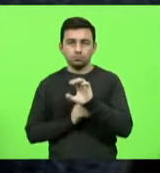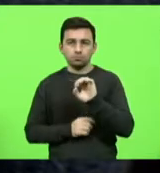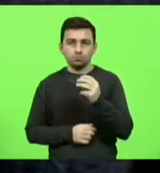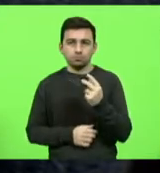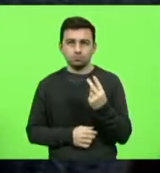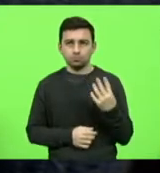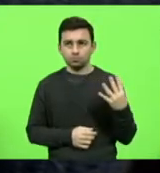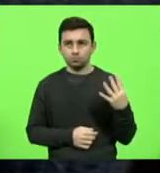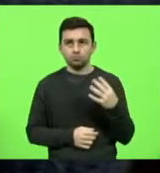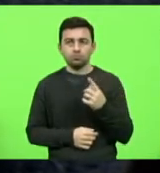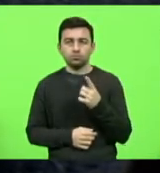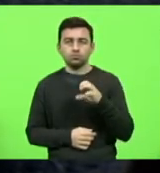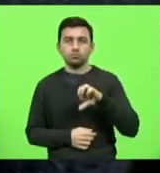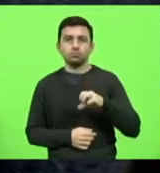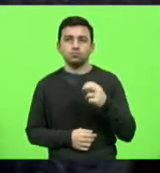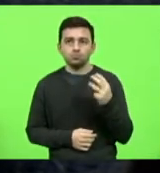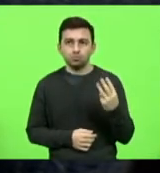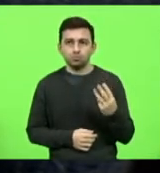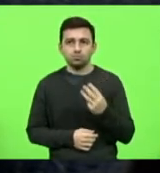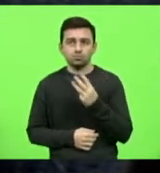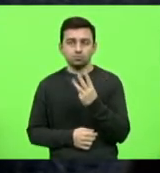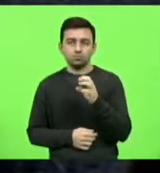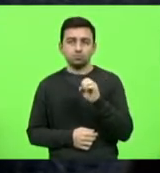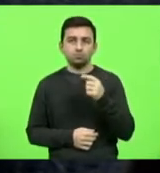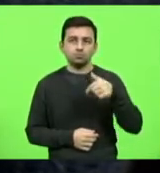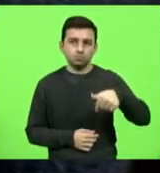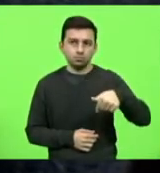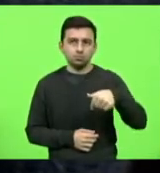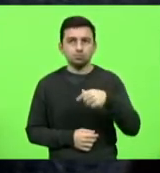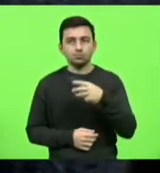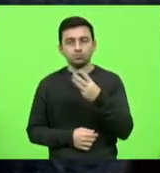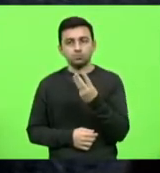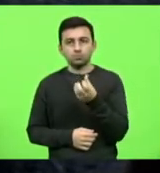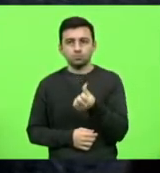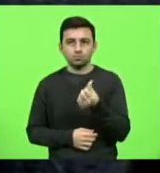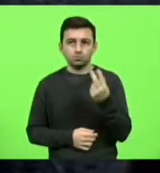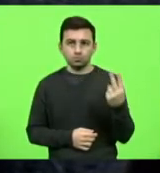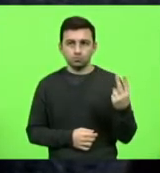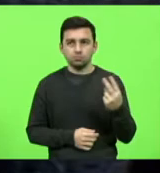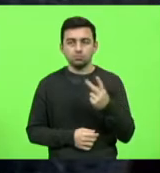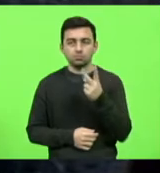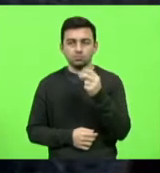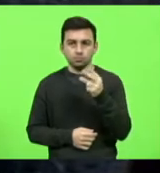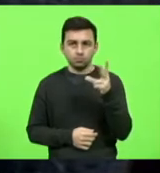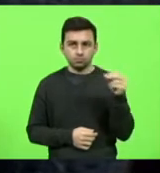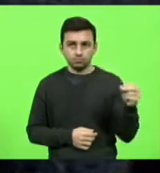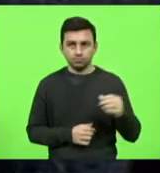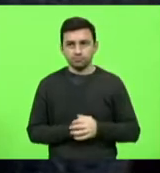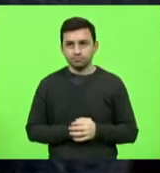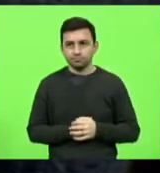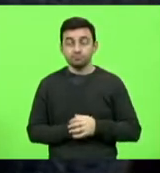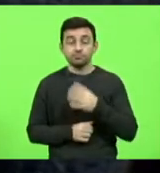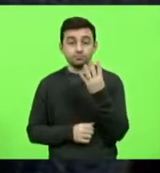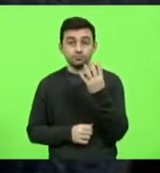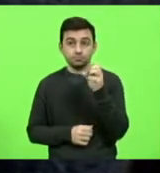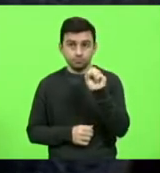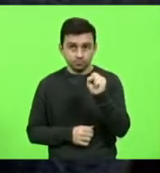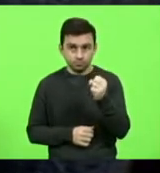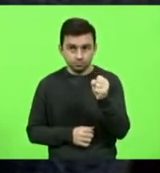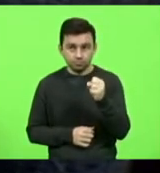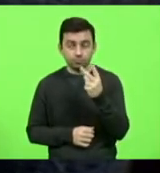0024, 193, 307, 362, 2020. E 48, 2021.